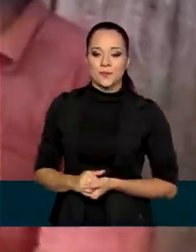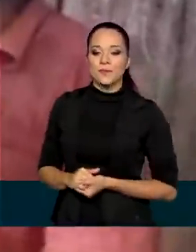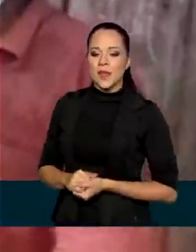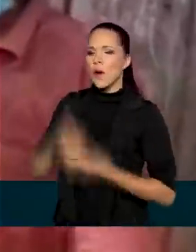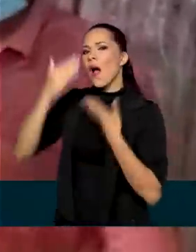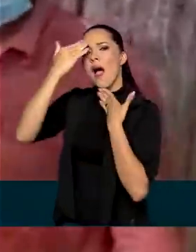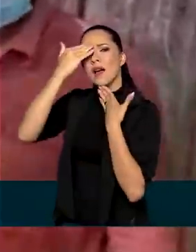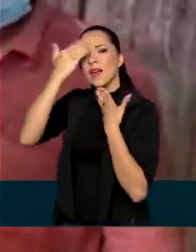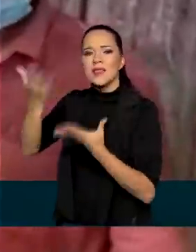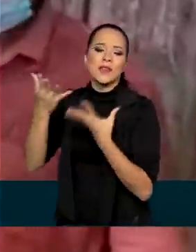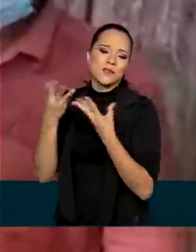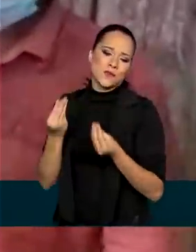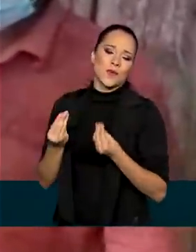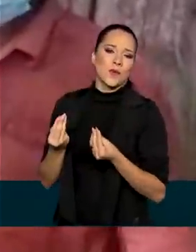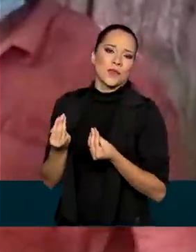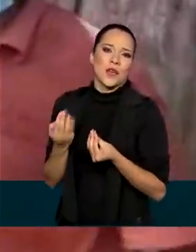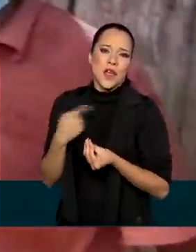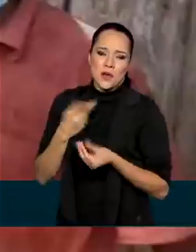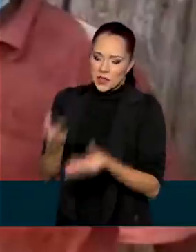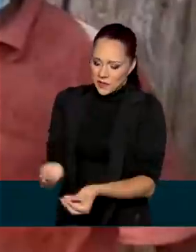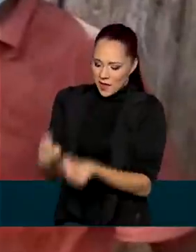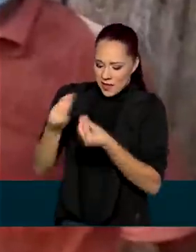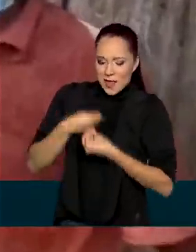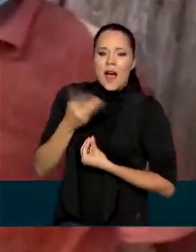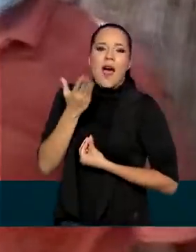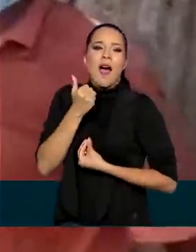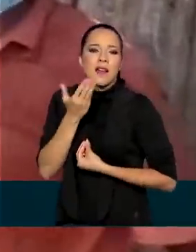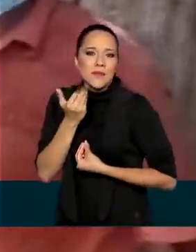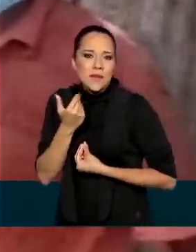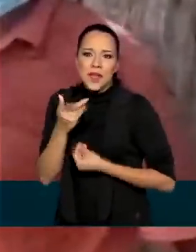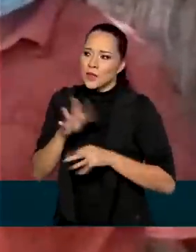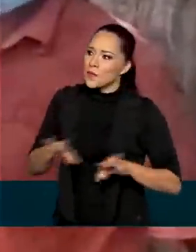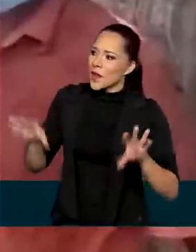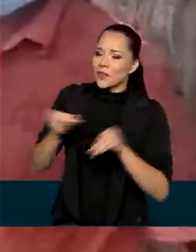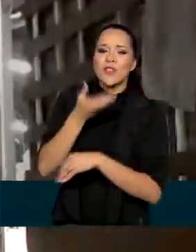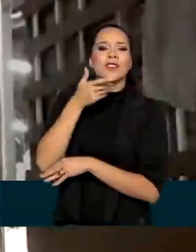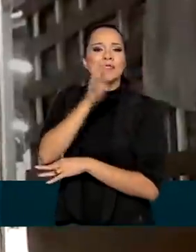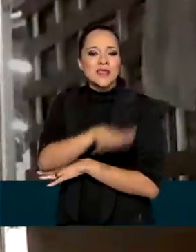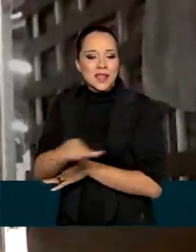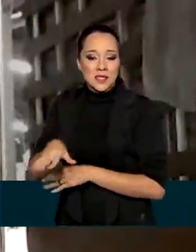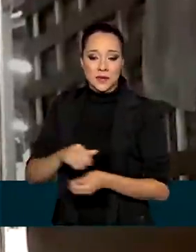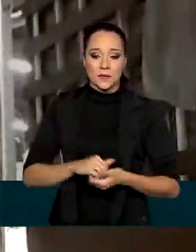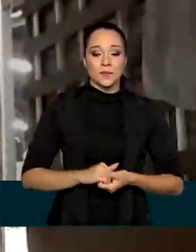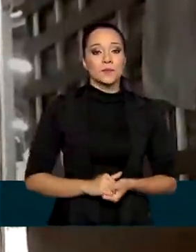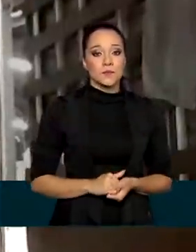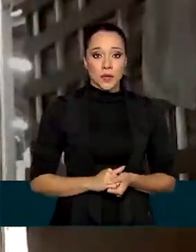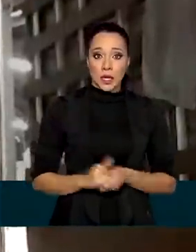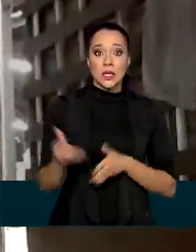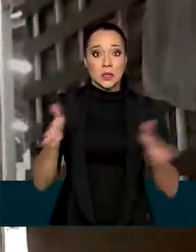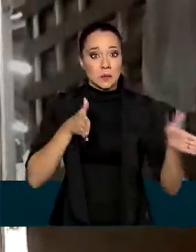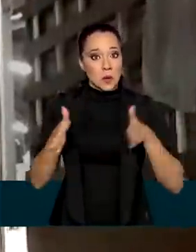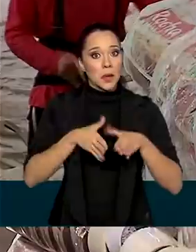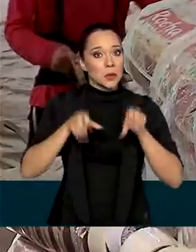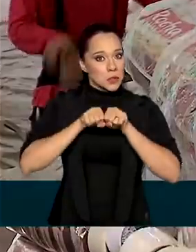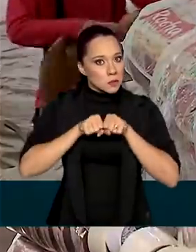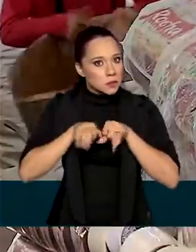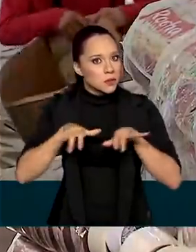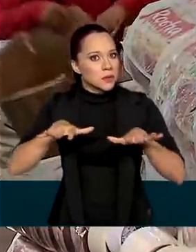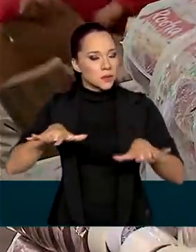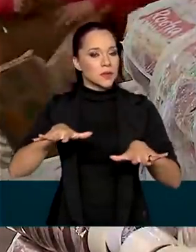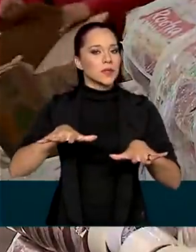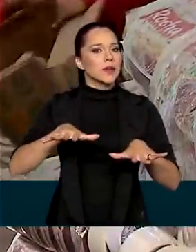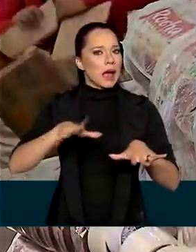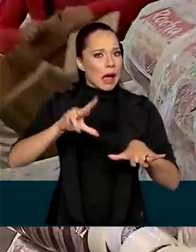você quando você vem trazendo alguma alimentação para todas as crianças. E nesse momento de pandemia, a